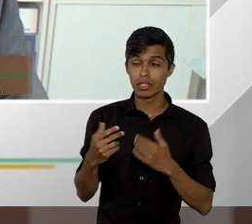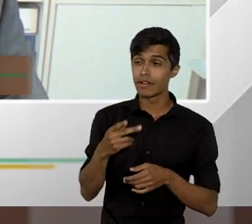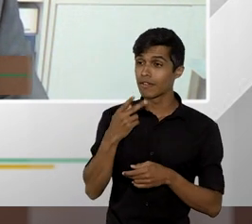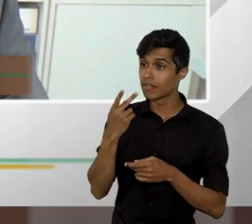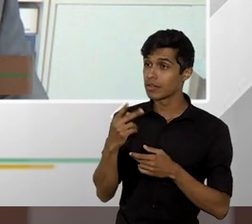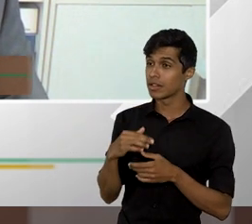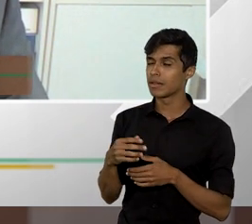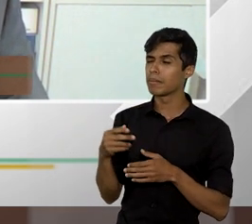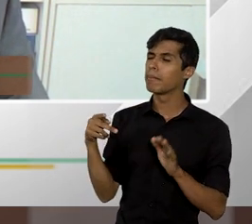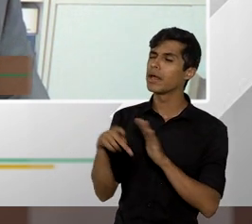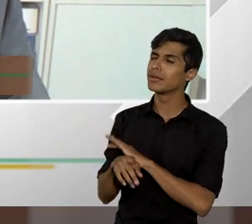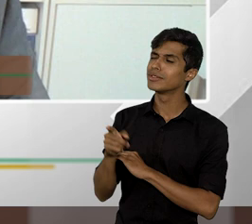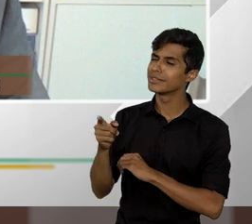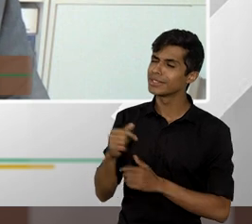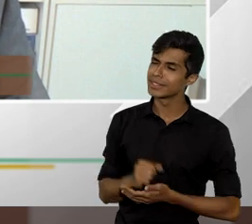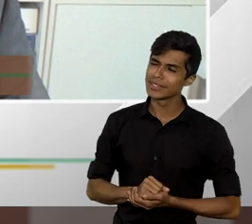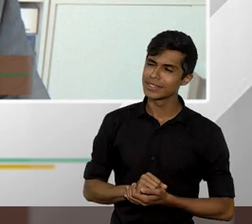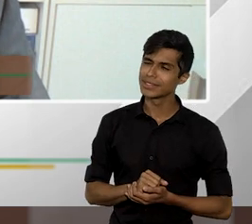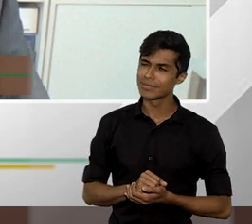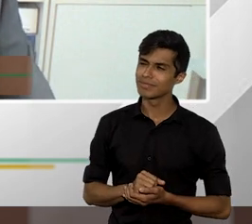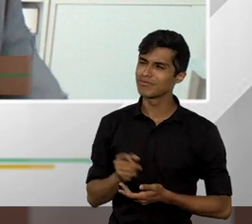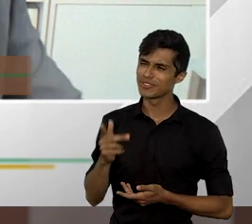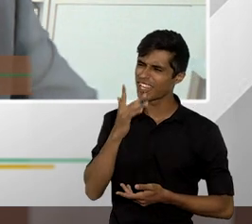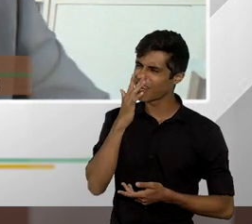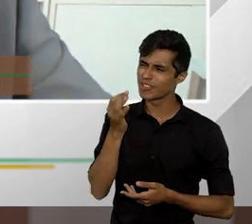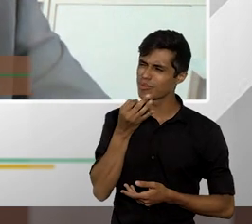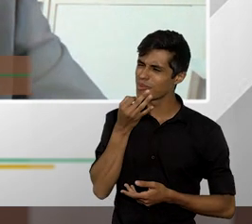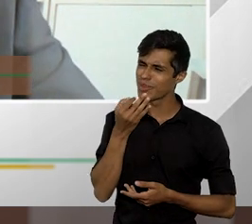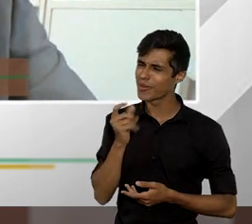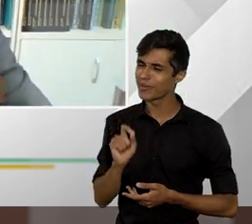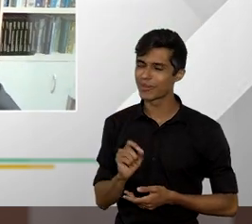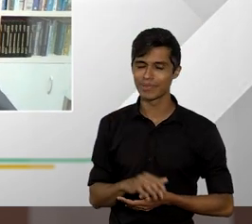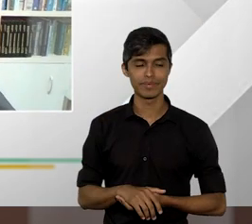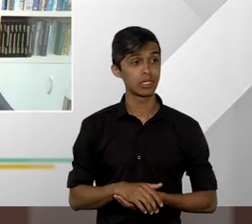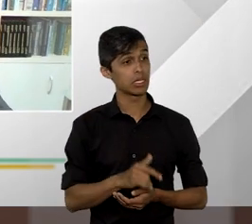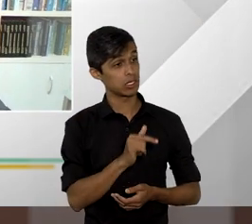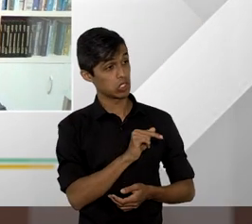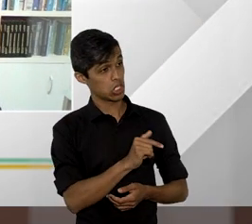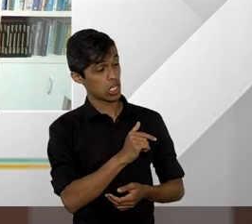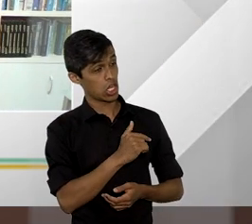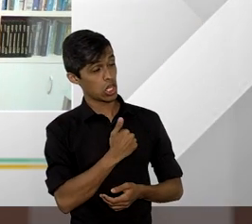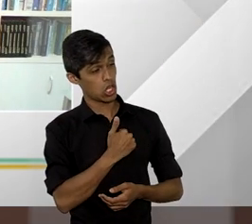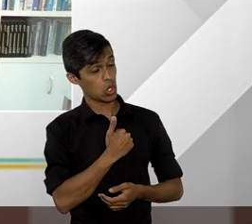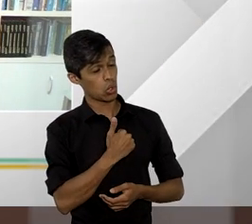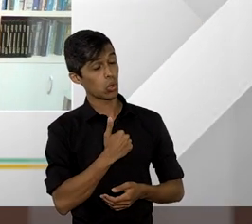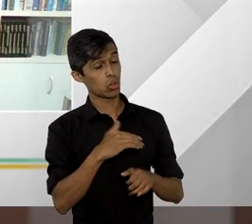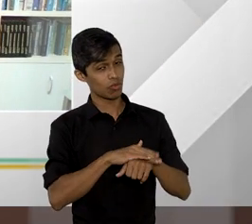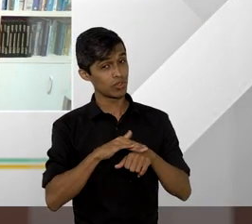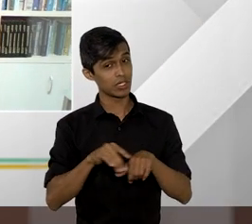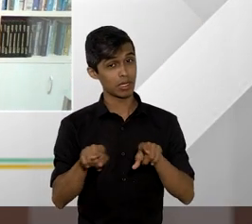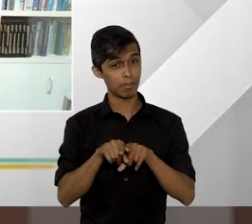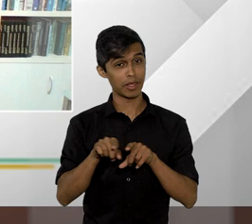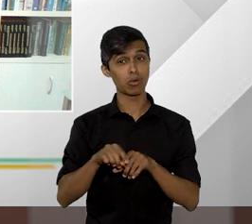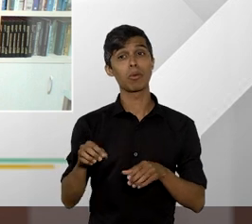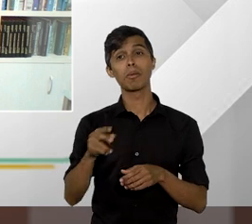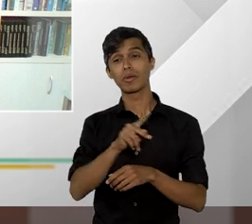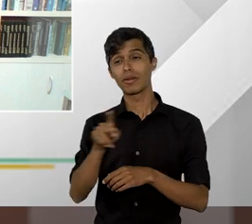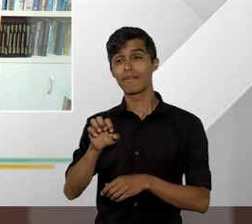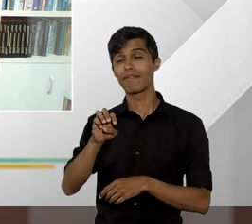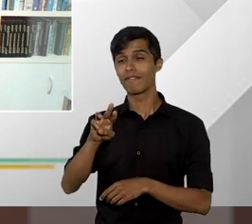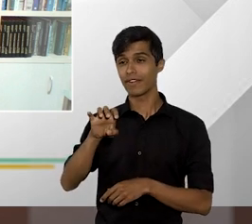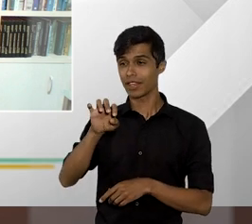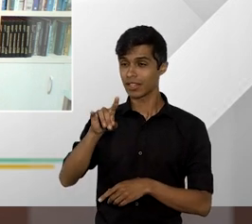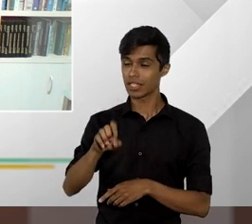papel da Fátima perguntando perguntar ao professor o ele acha disso aí você sabe que eu conversei também com o professor Becker e também com o professor